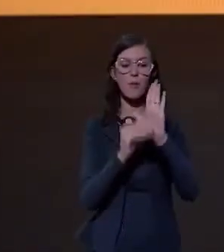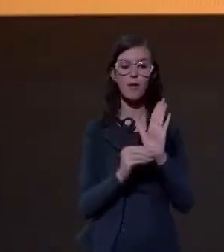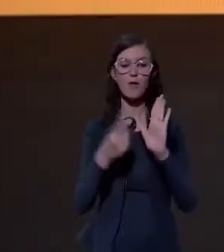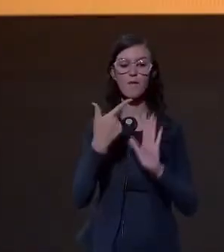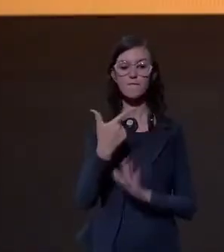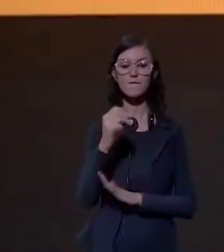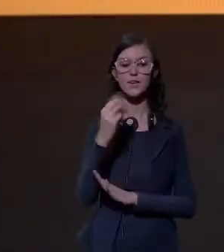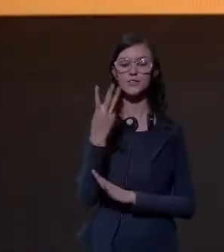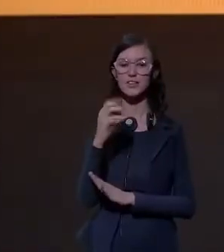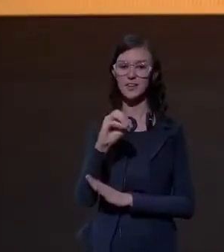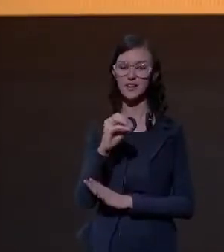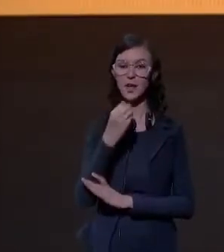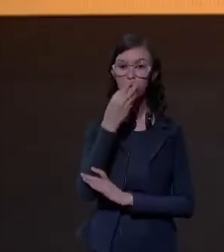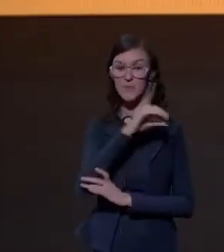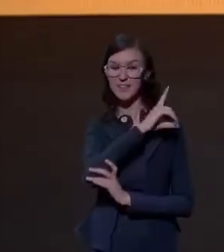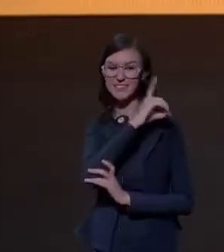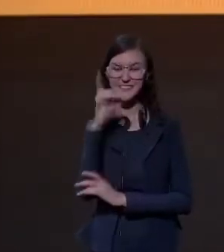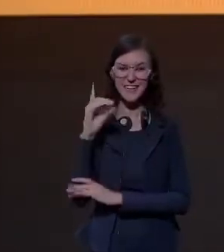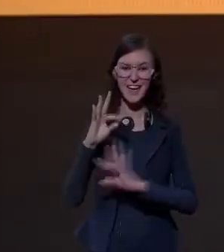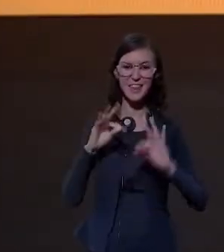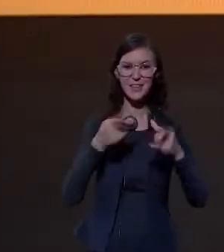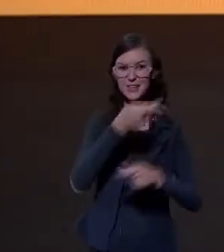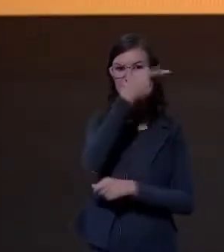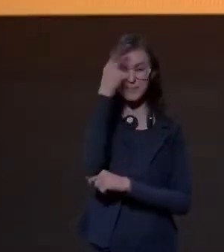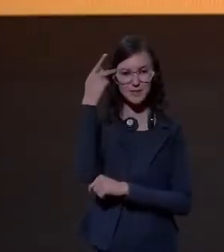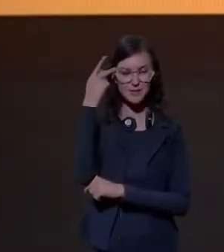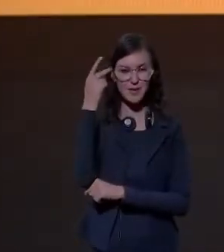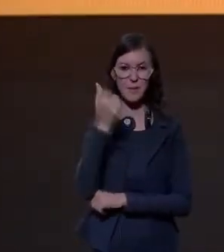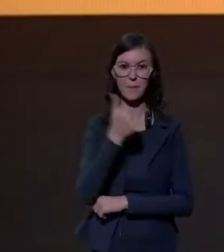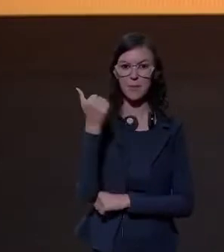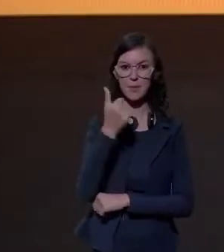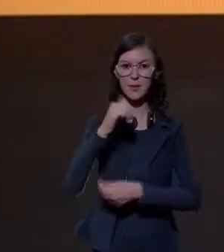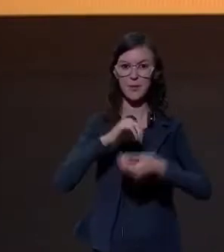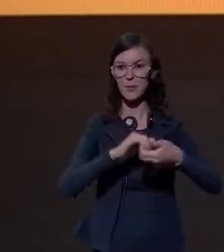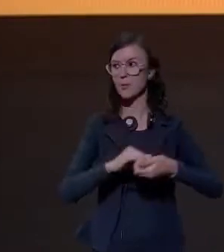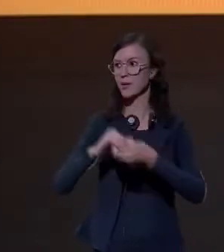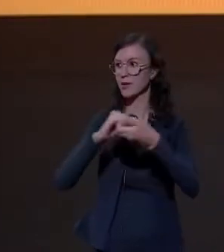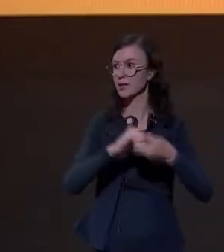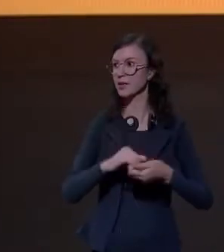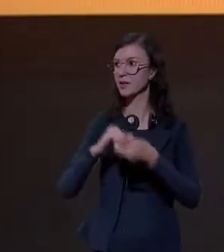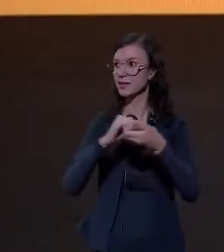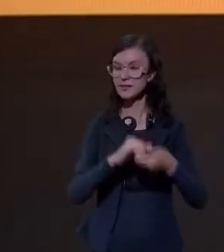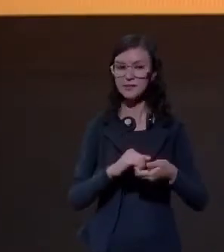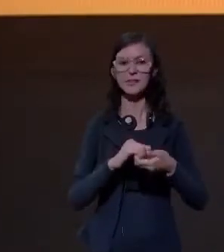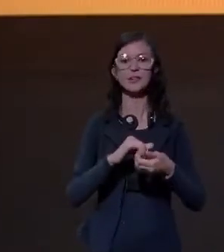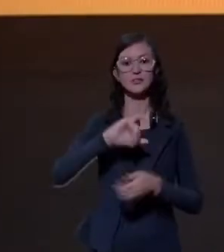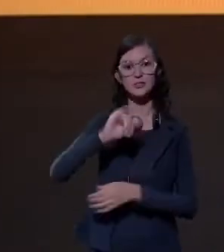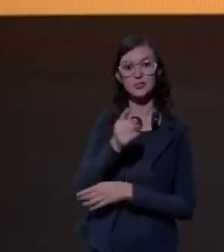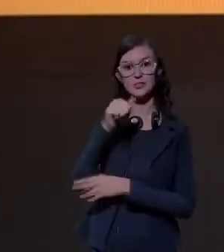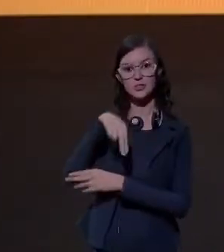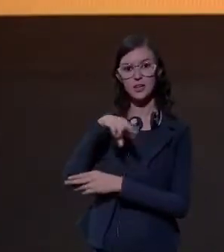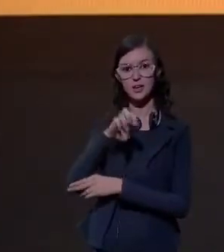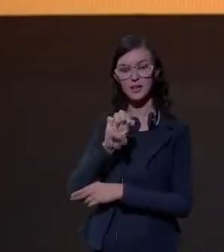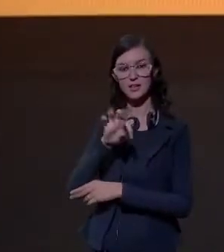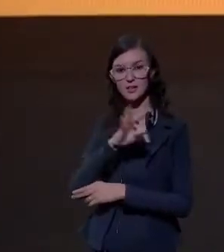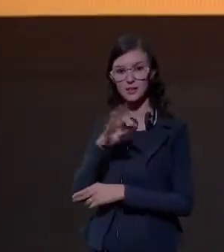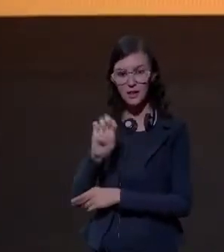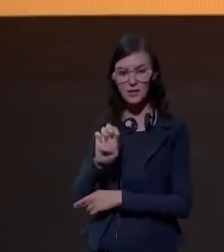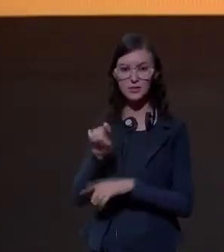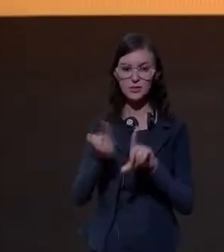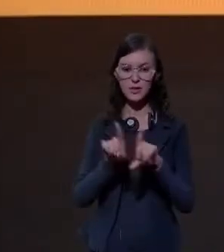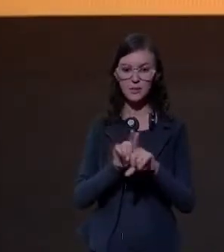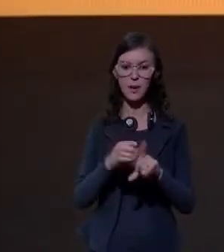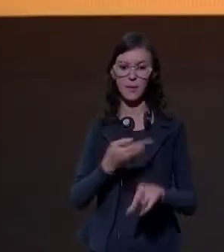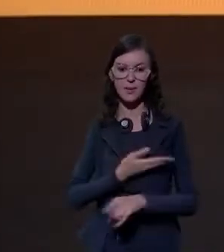Bom dia a todos. Eu gostaria primeiro de cumprimentar a senhora Jeanette Lontra, o senhor Valdecir Tosi e o senhor e amigo